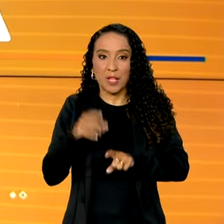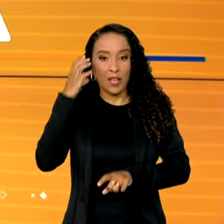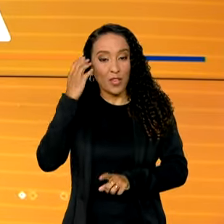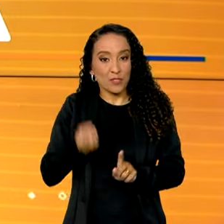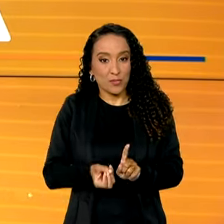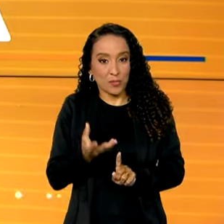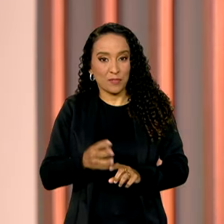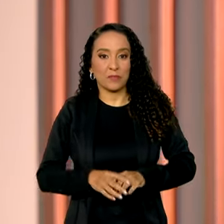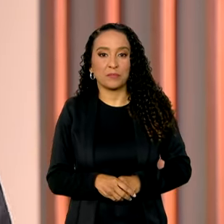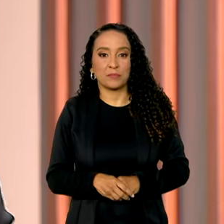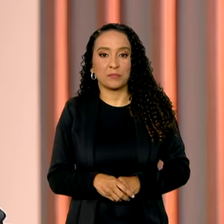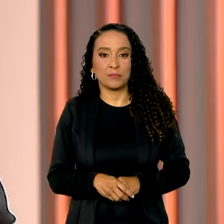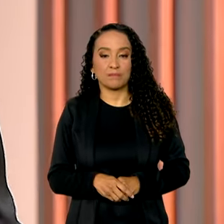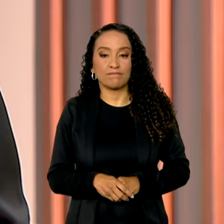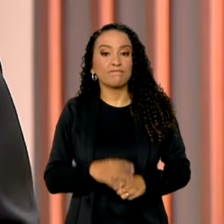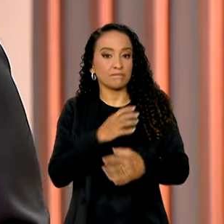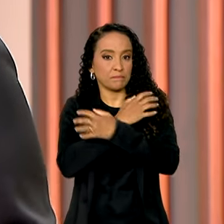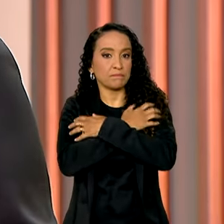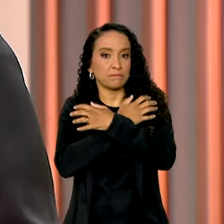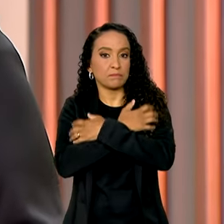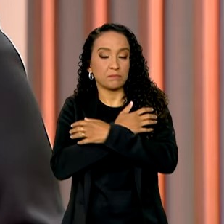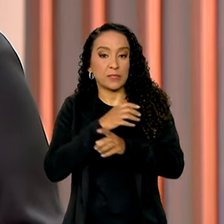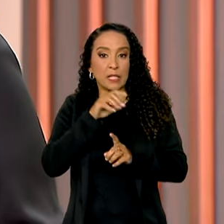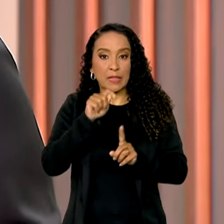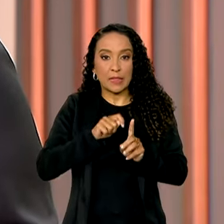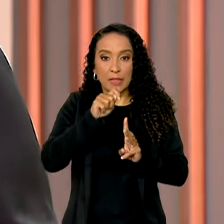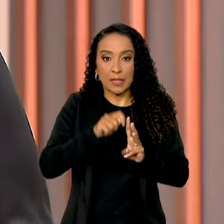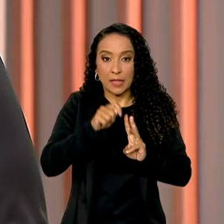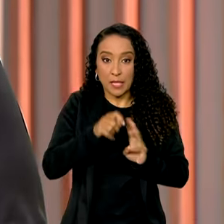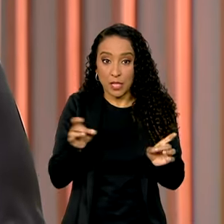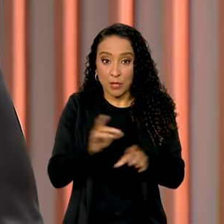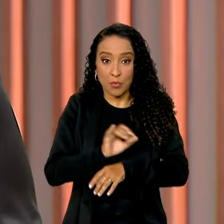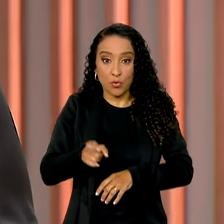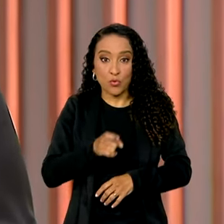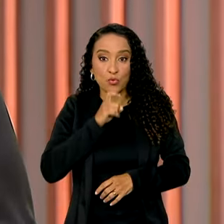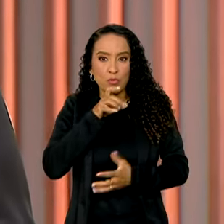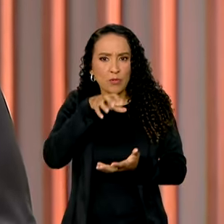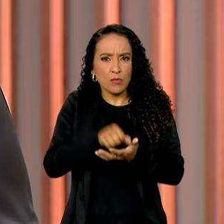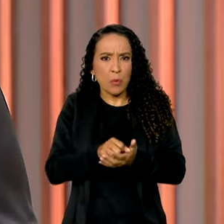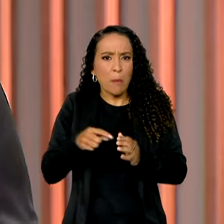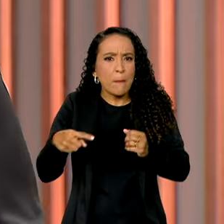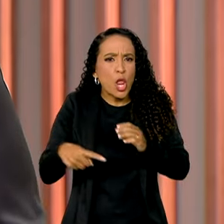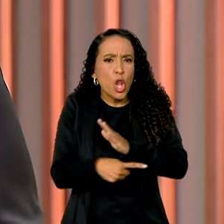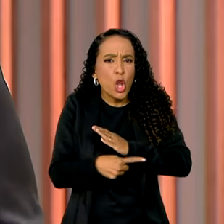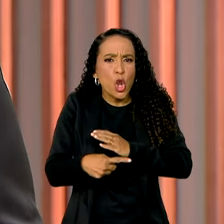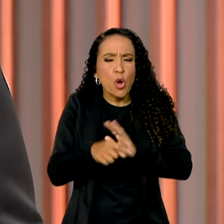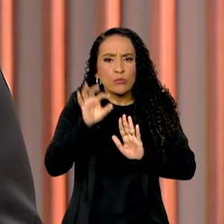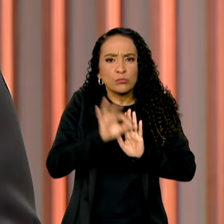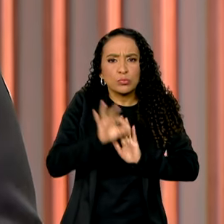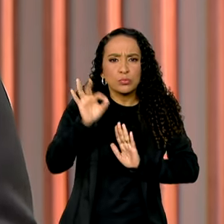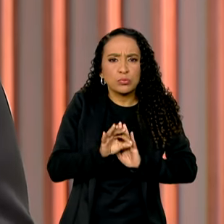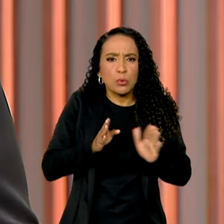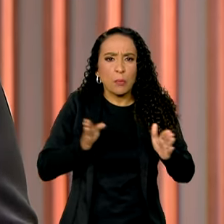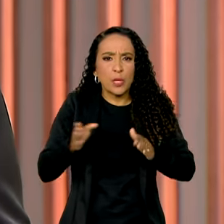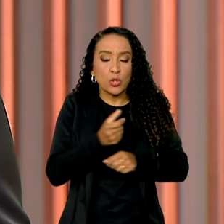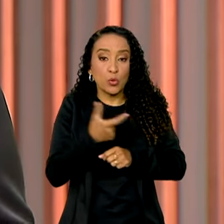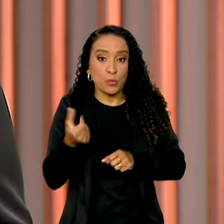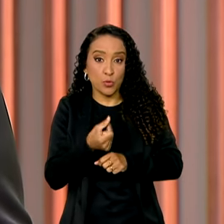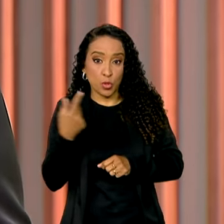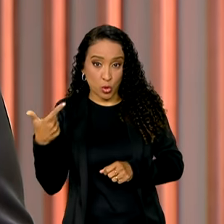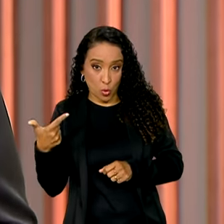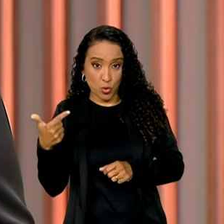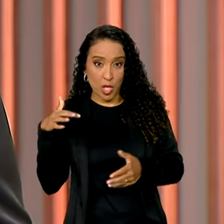Rádio GOV. O desemprego no trimestre encerrado em julho registrou o menor índice para o período desde 2012,